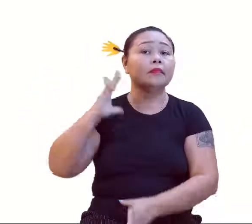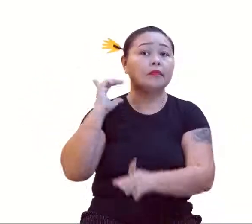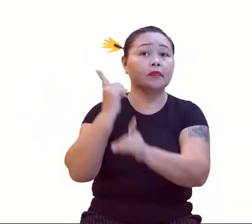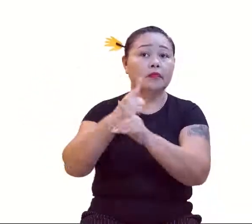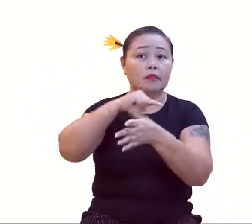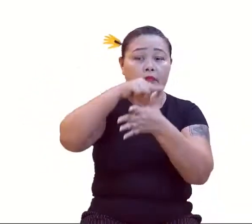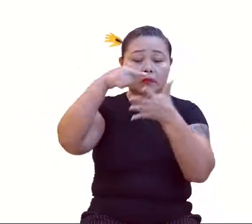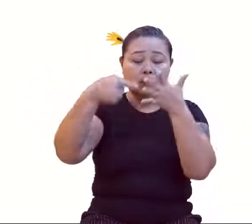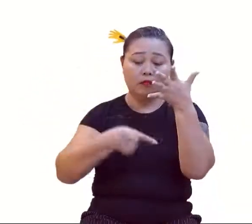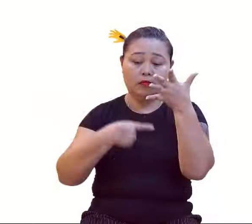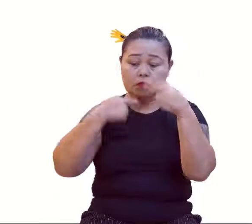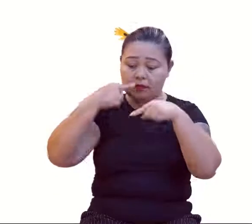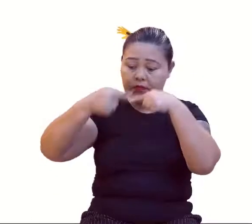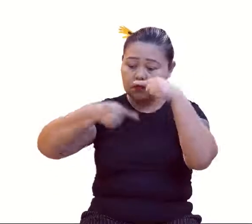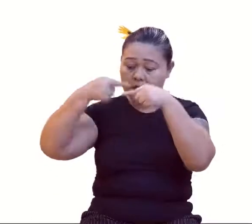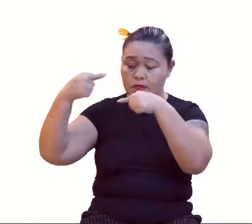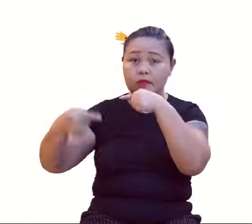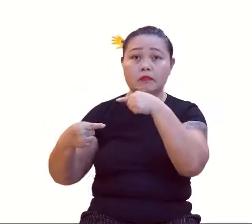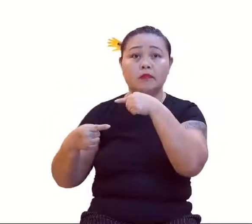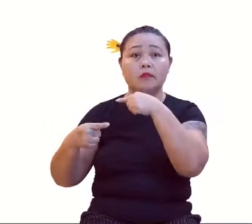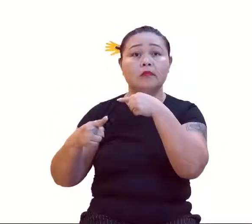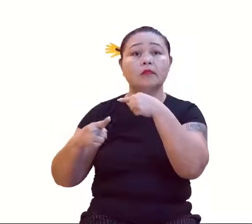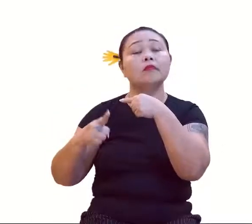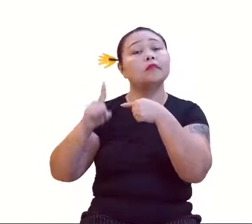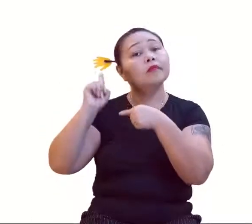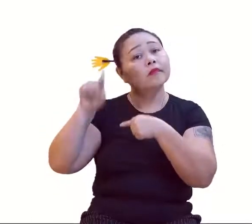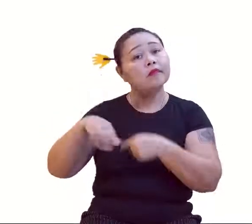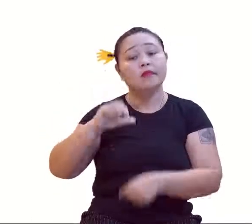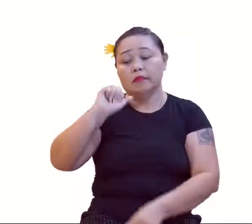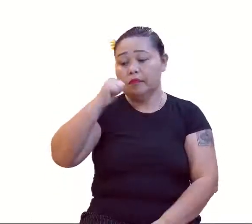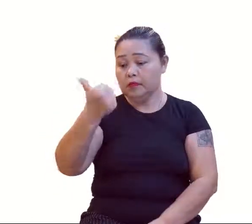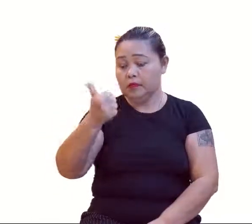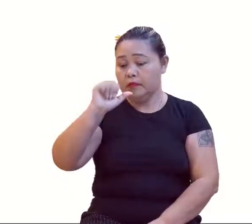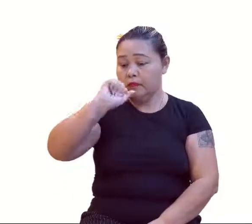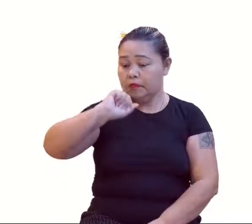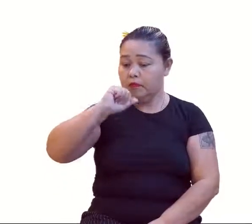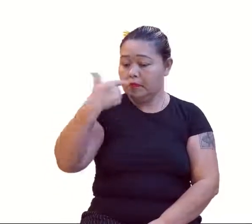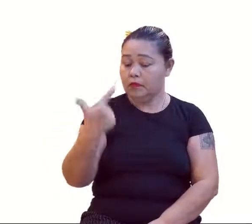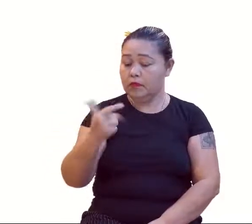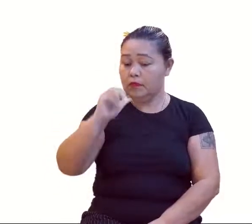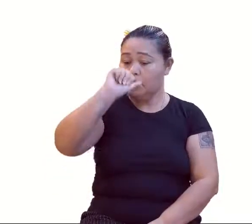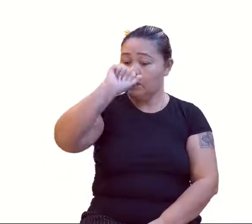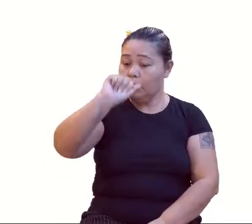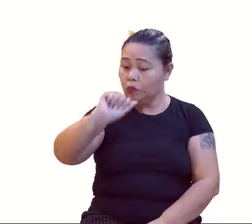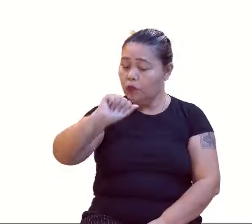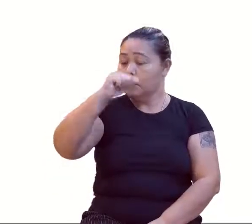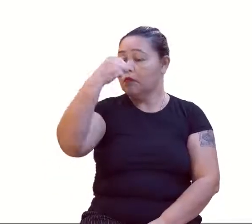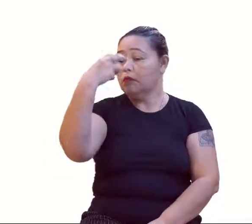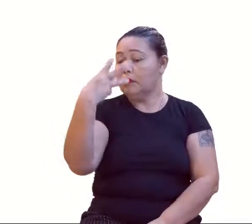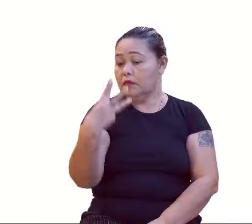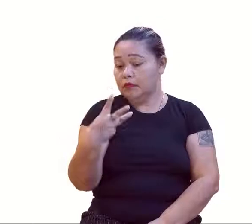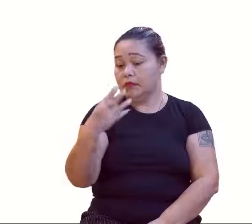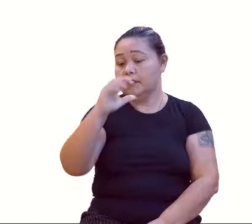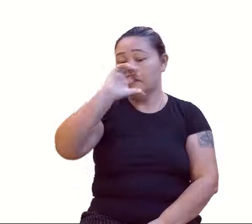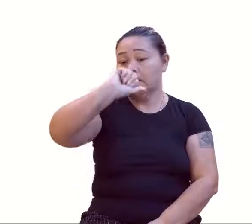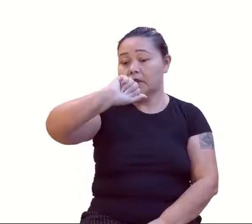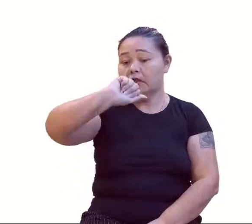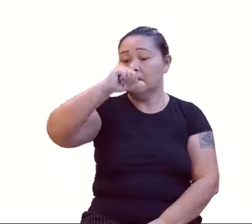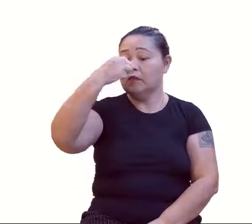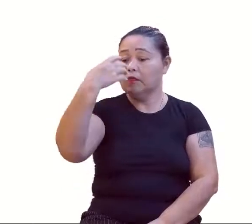5 primeiros termos dessa sequência. Então, do mesmo jeito, eu vou querer o A1, o A2, o A3,